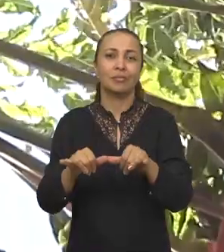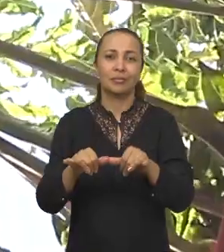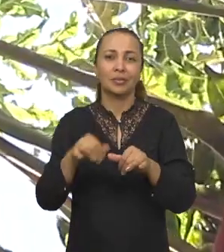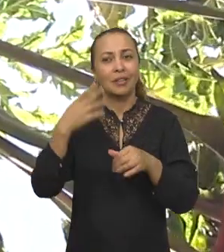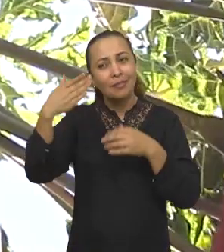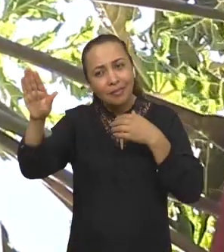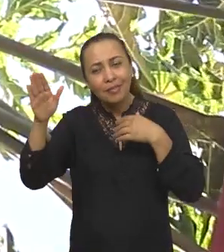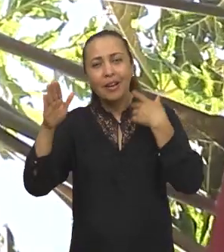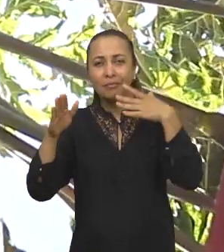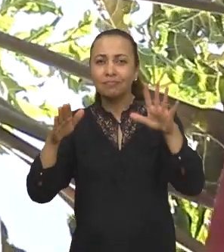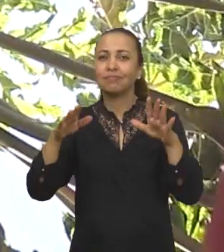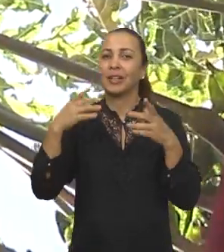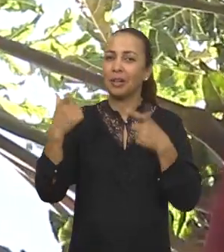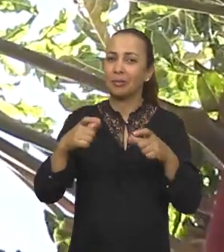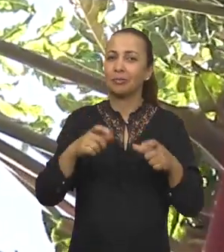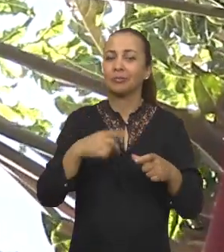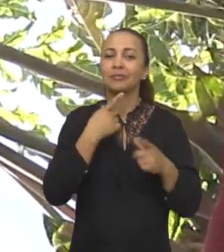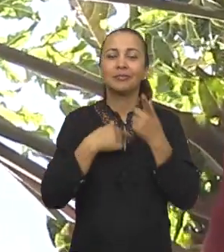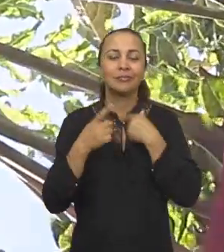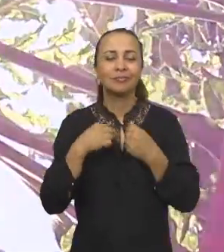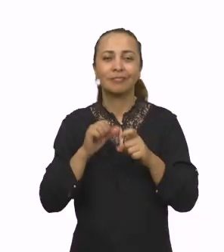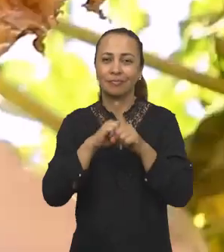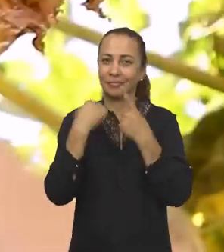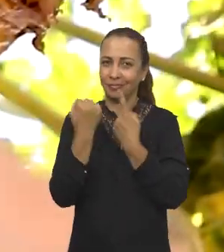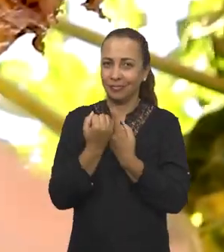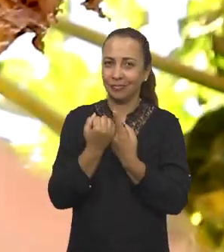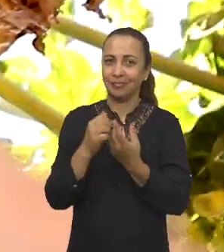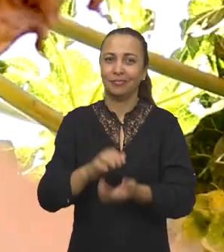mercado. E vá atender as necessidades da sociedade.